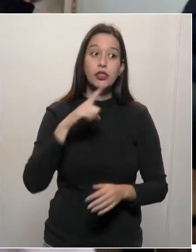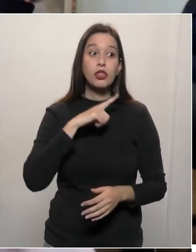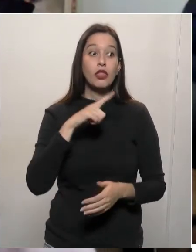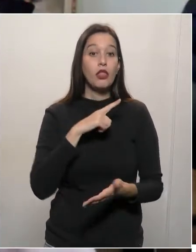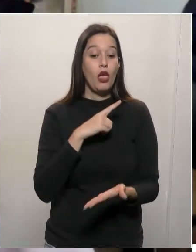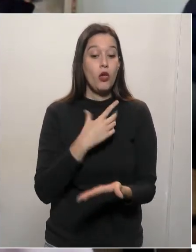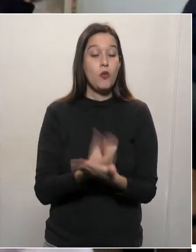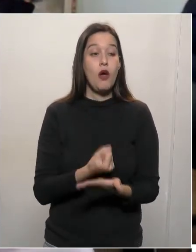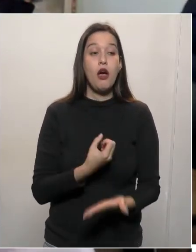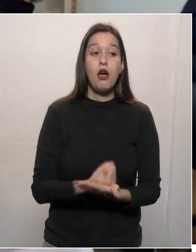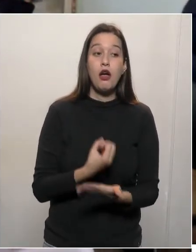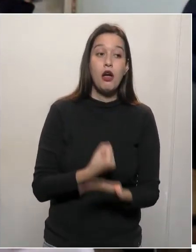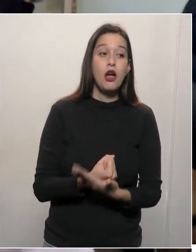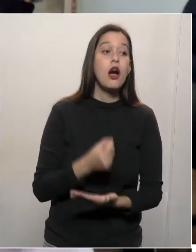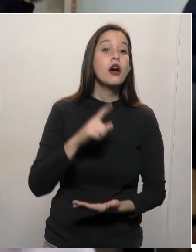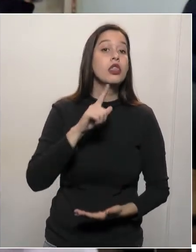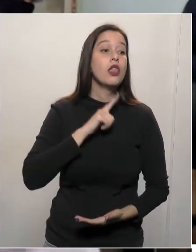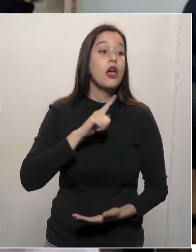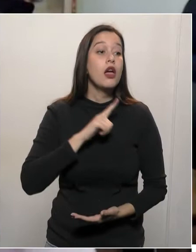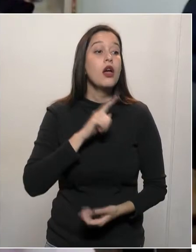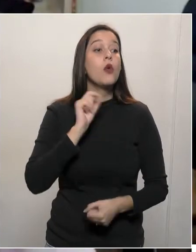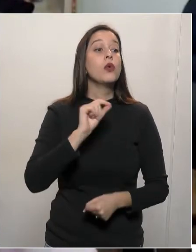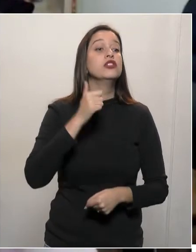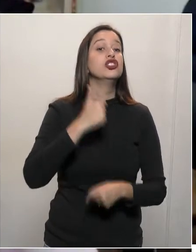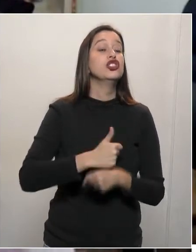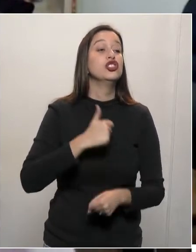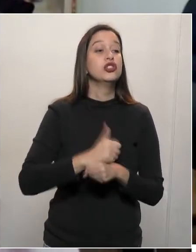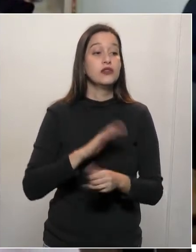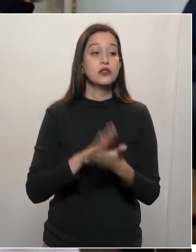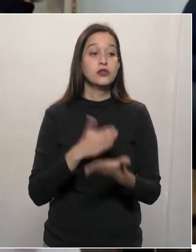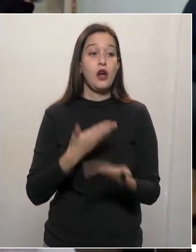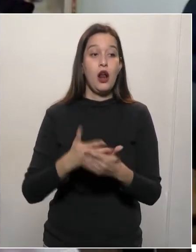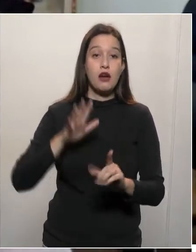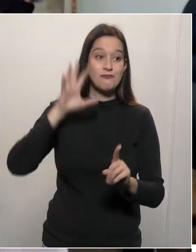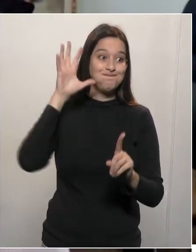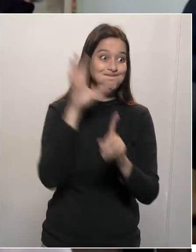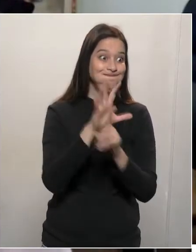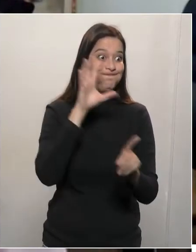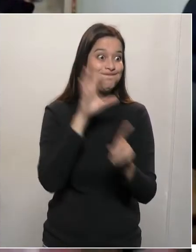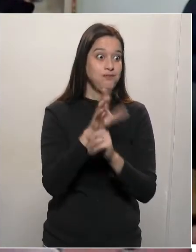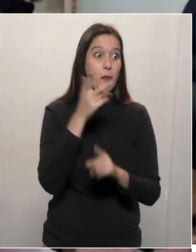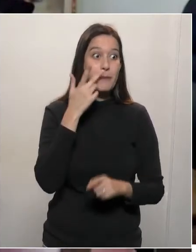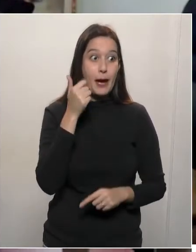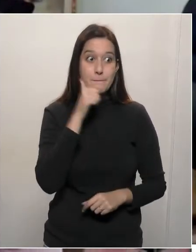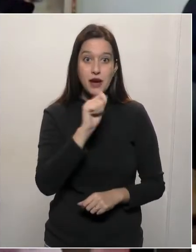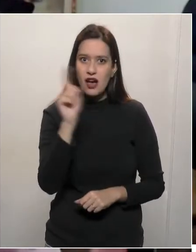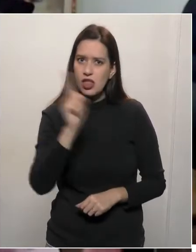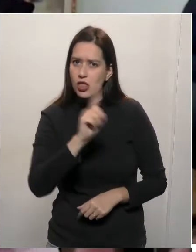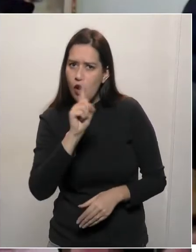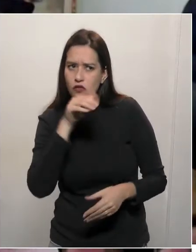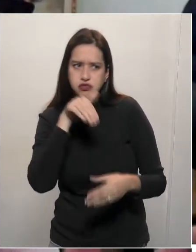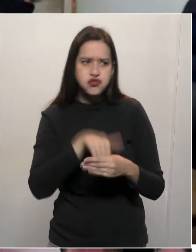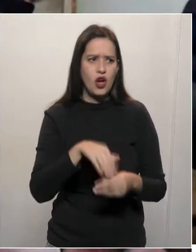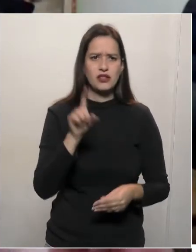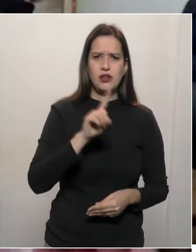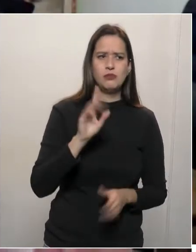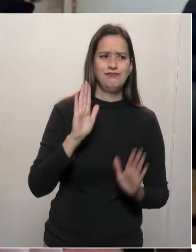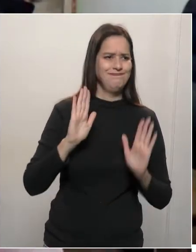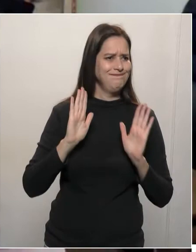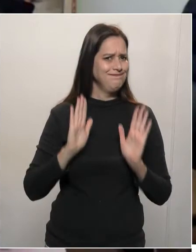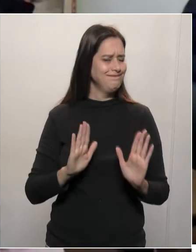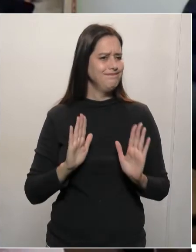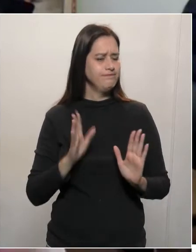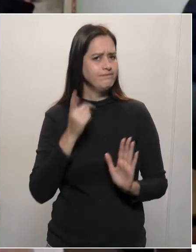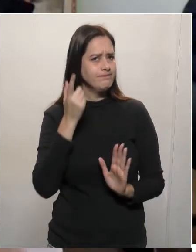constrangendo os pais, concitando os pais a não irem votar. Agora, vejam vocês. Nós